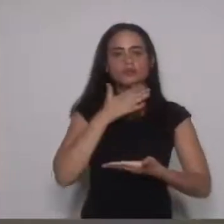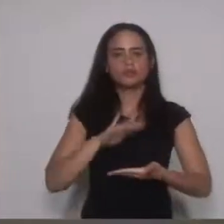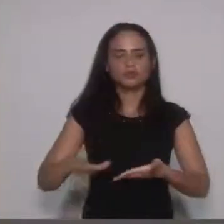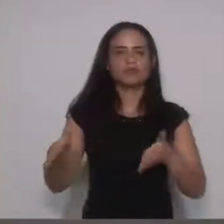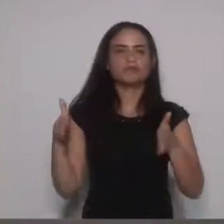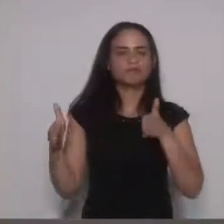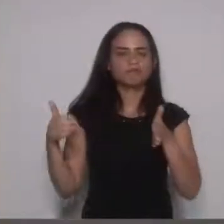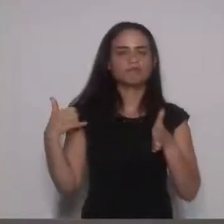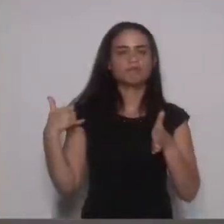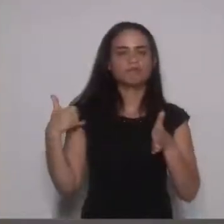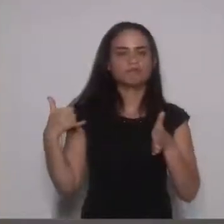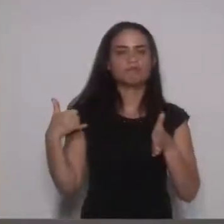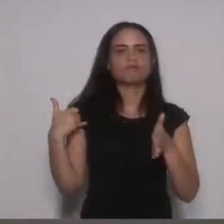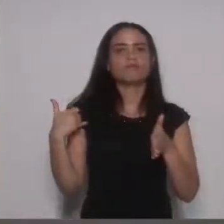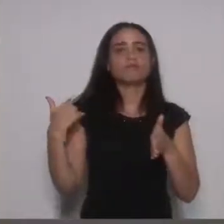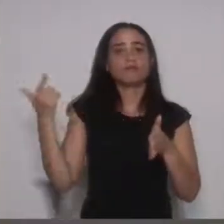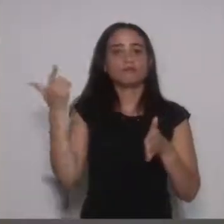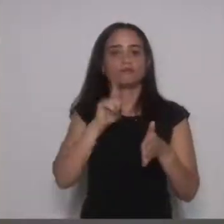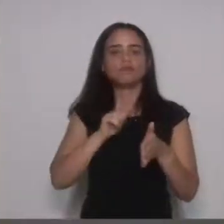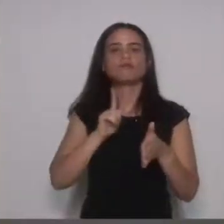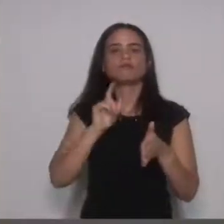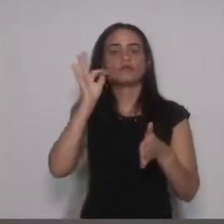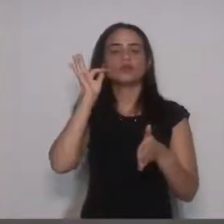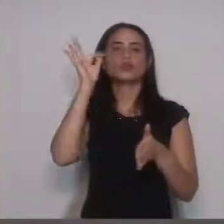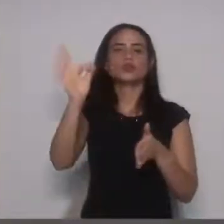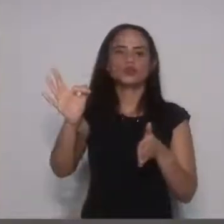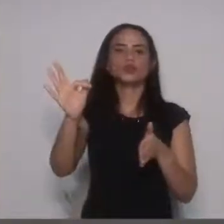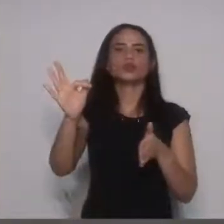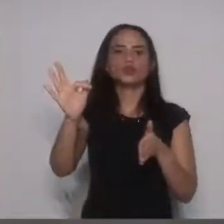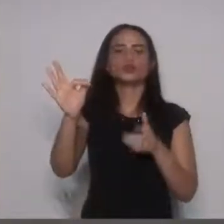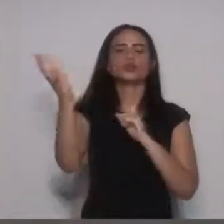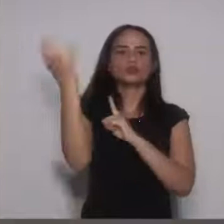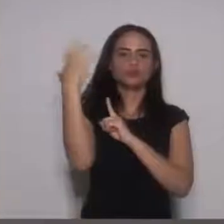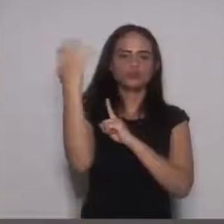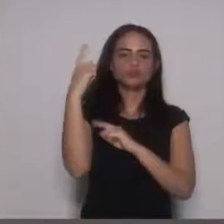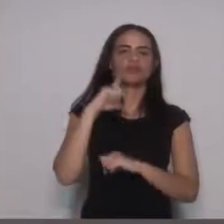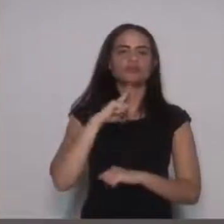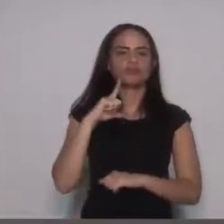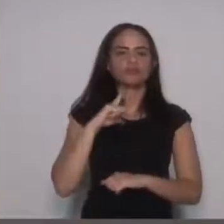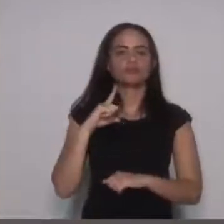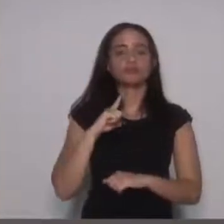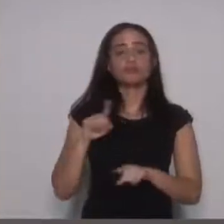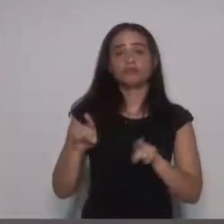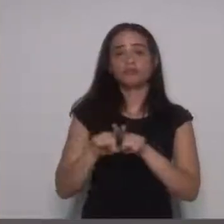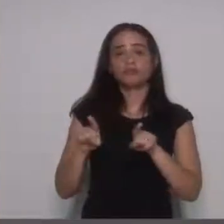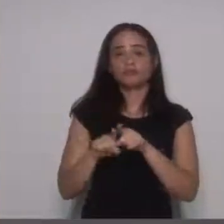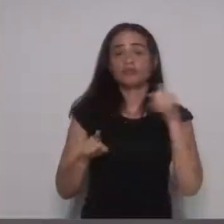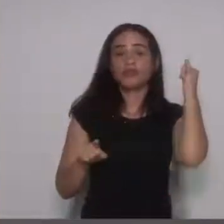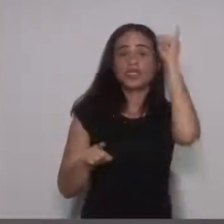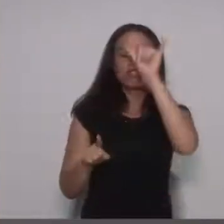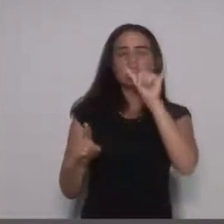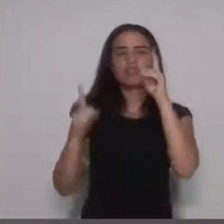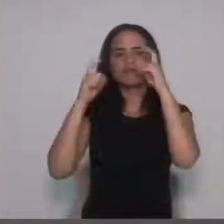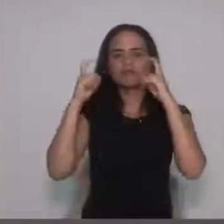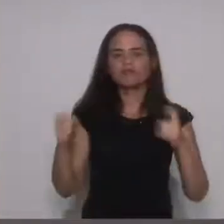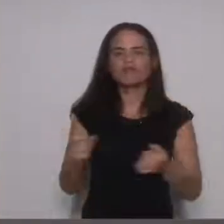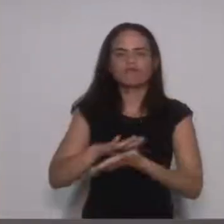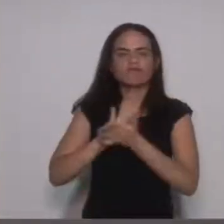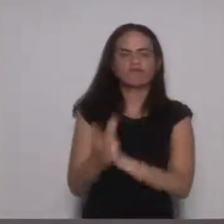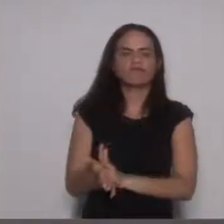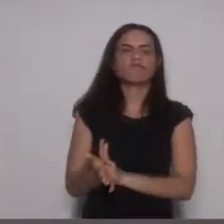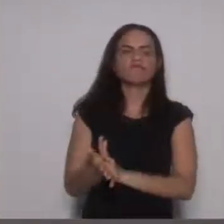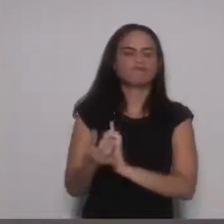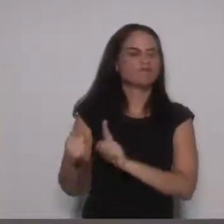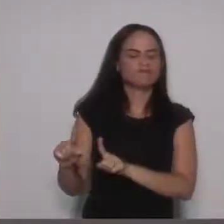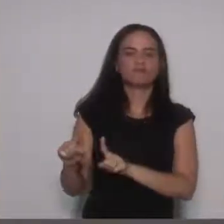tem no desenvolvimento futuro do indivíduo, além do que buscar a prevenção também da violência. Possibilidade